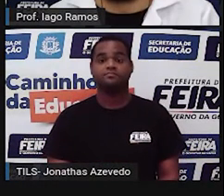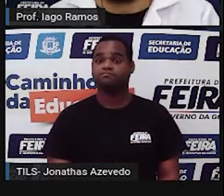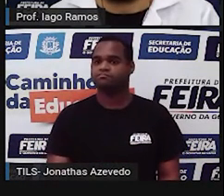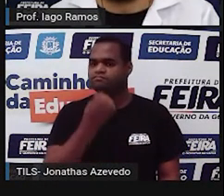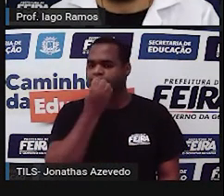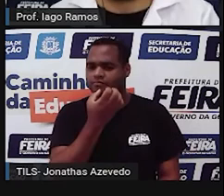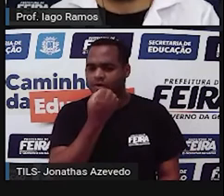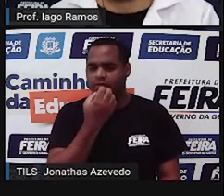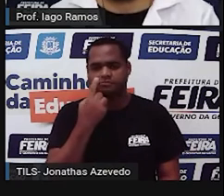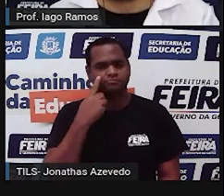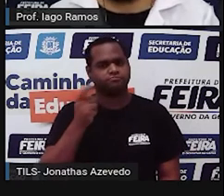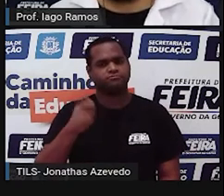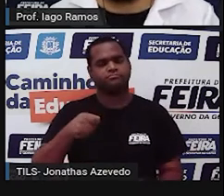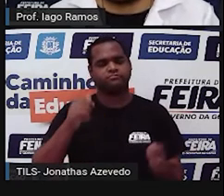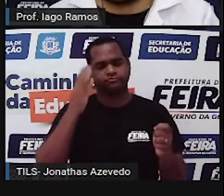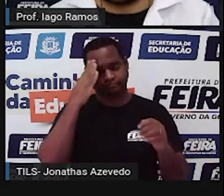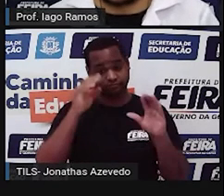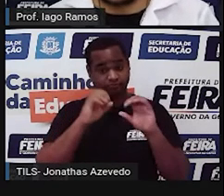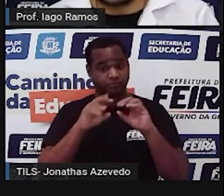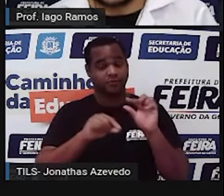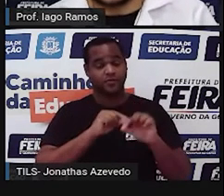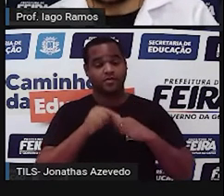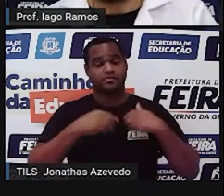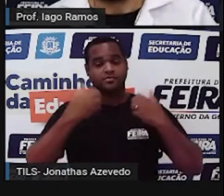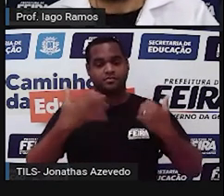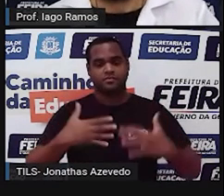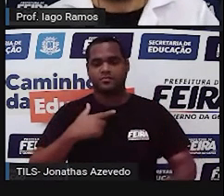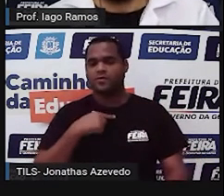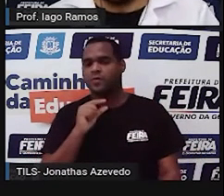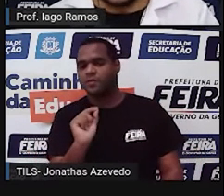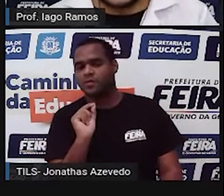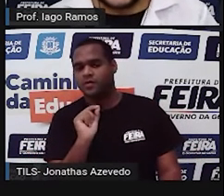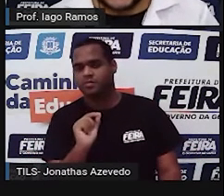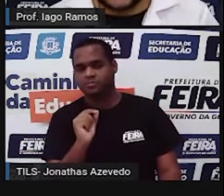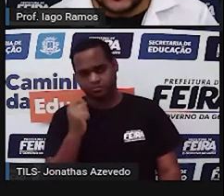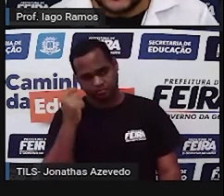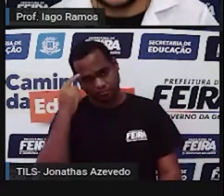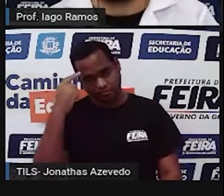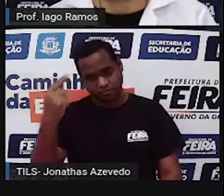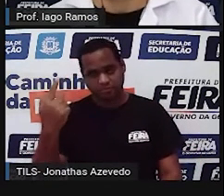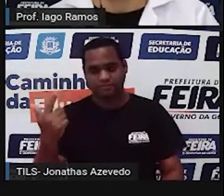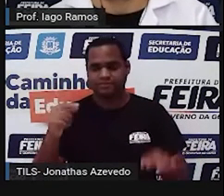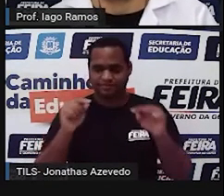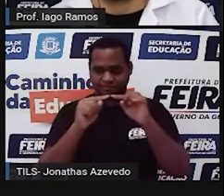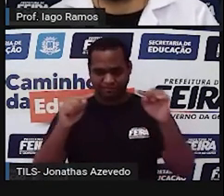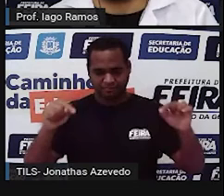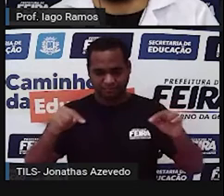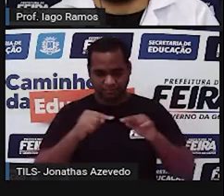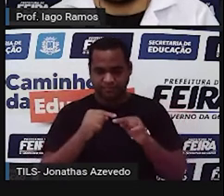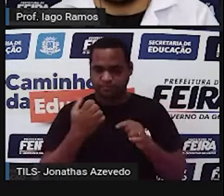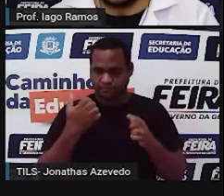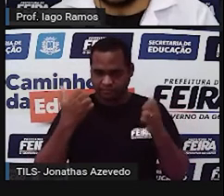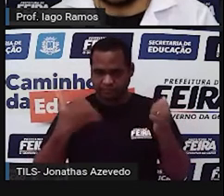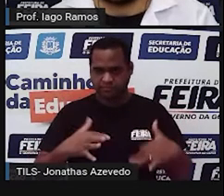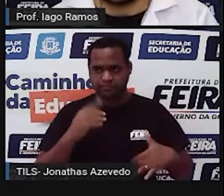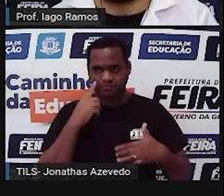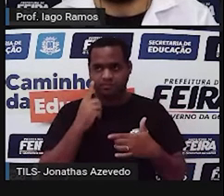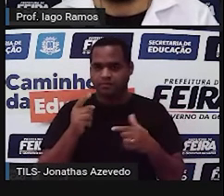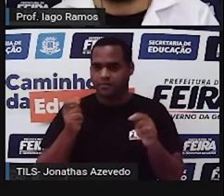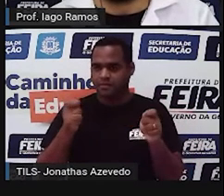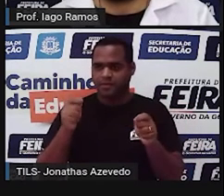Bom, então vamos entender direitinho aqui. Olha só. Um retângulo foi dividido